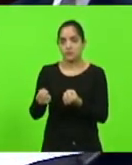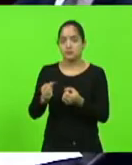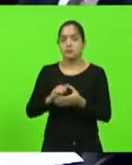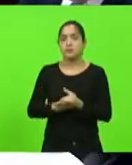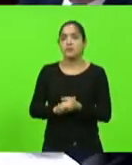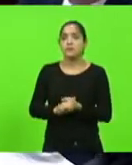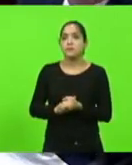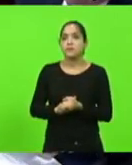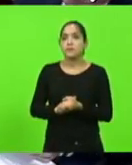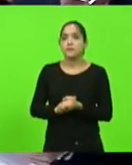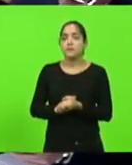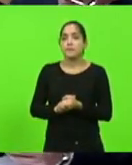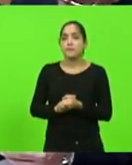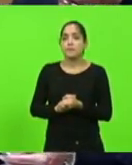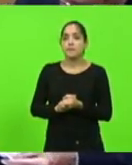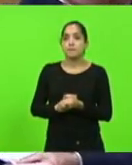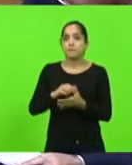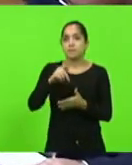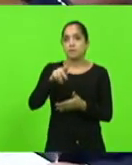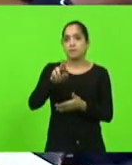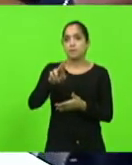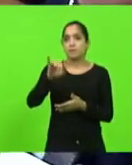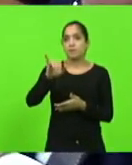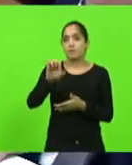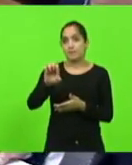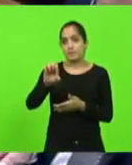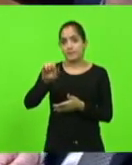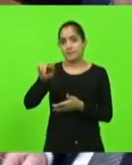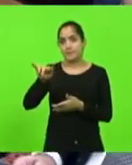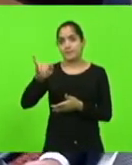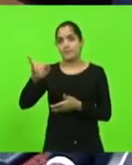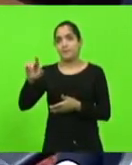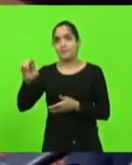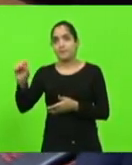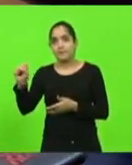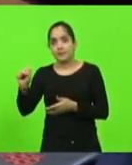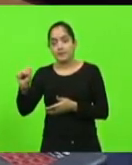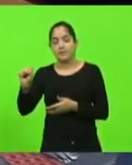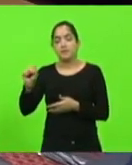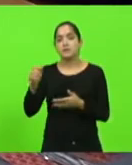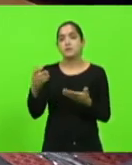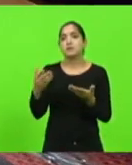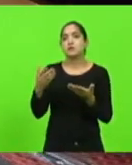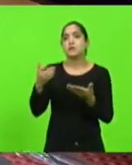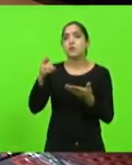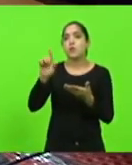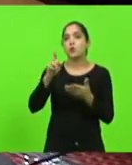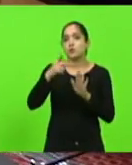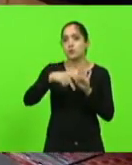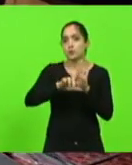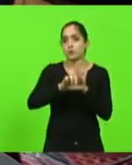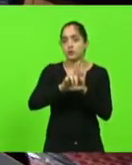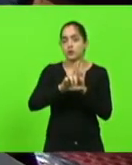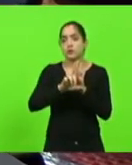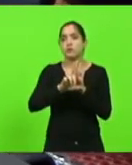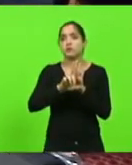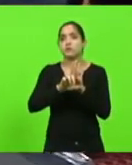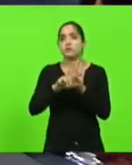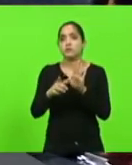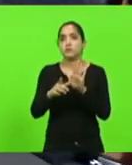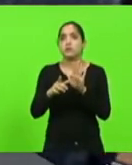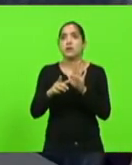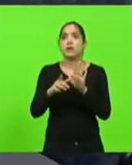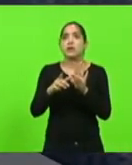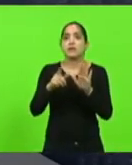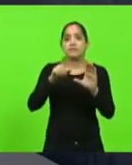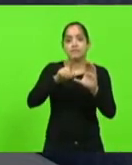sobre prefis e também no outro projeto que está chegando aqui, a Casa, que também prevê refinanciamento